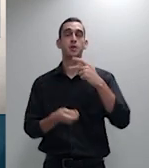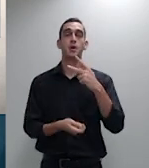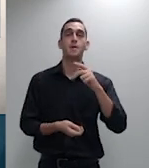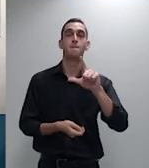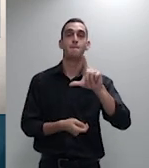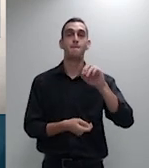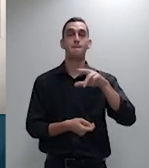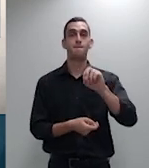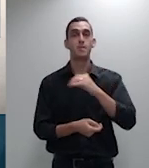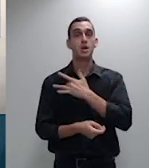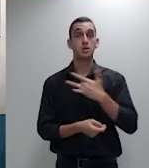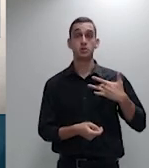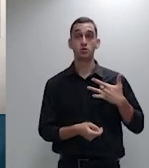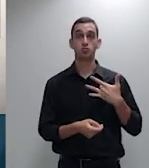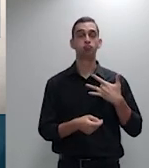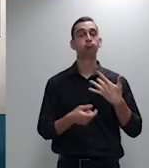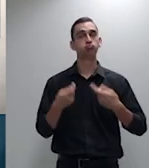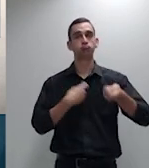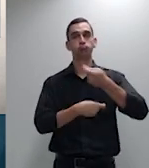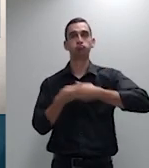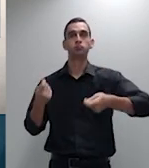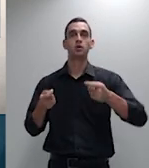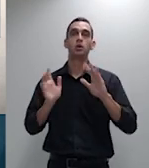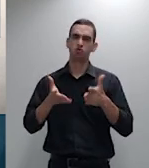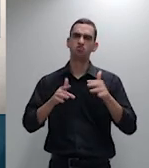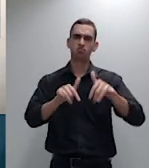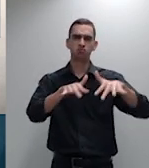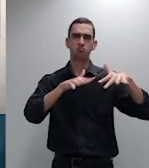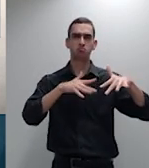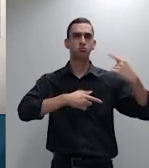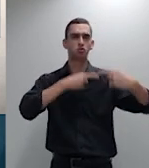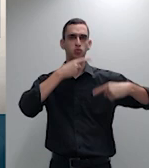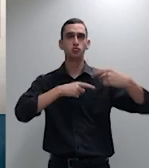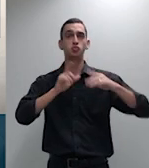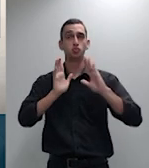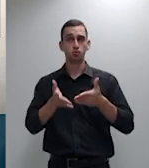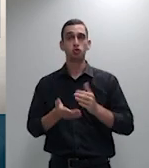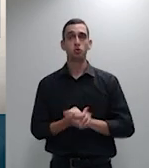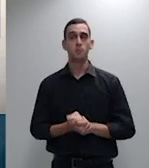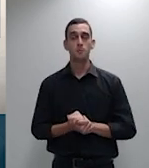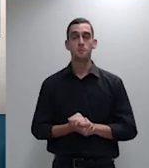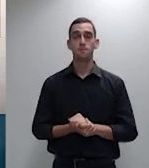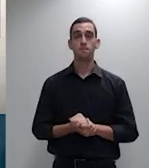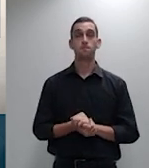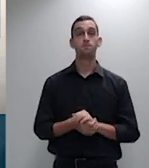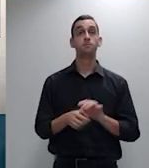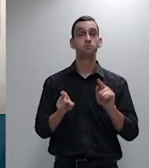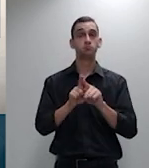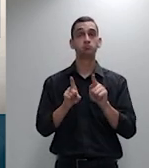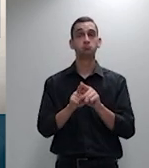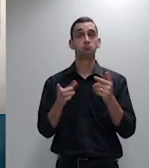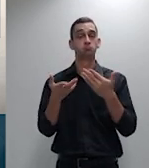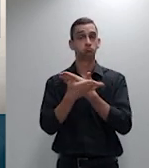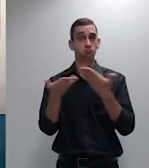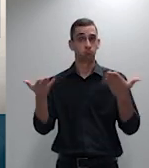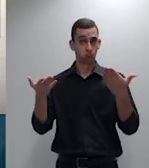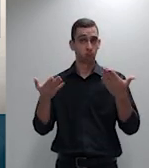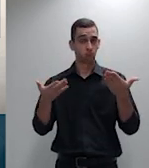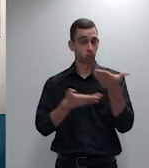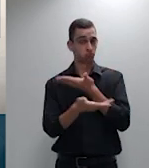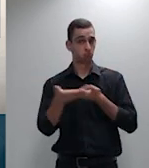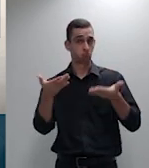audiência pública é de se ver portanto que as operadoras possuem melhor condição técnica